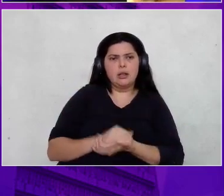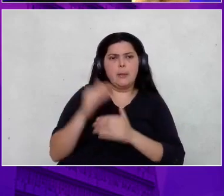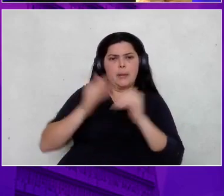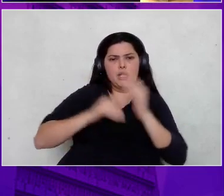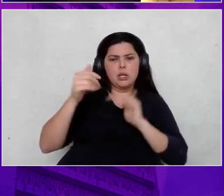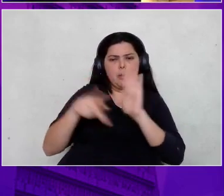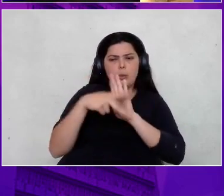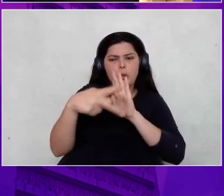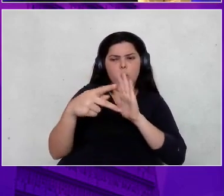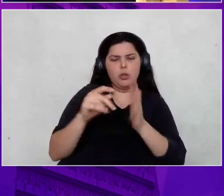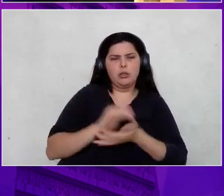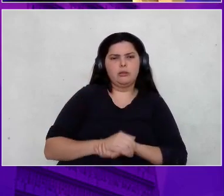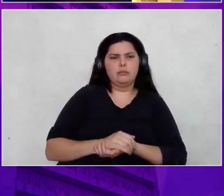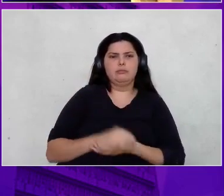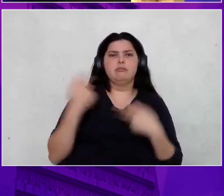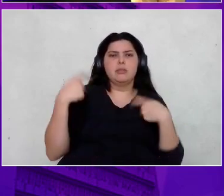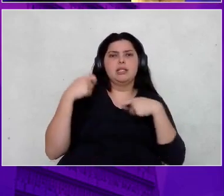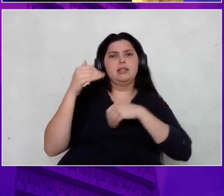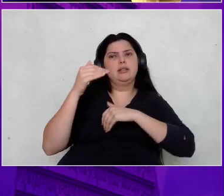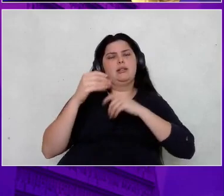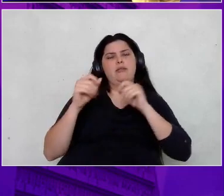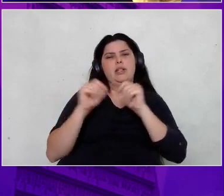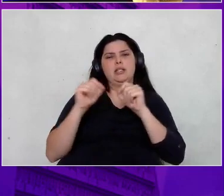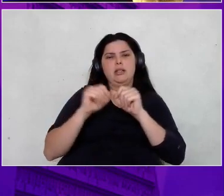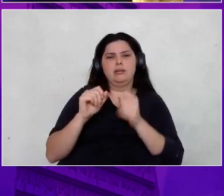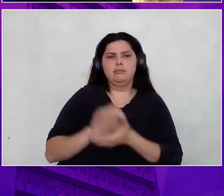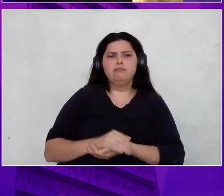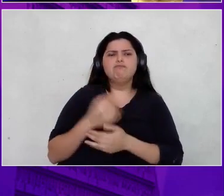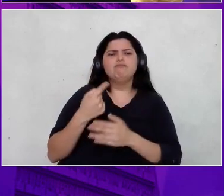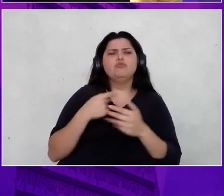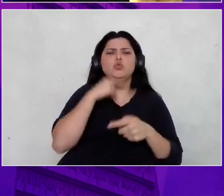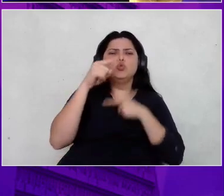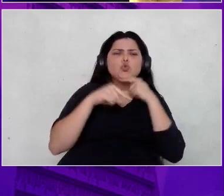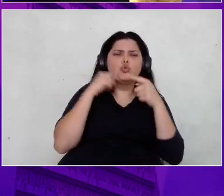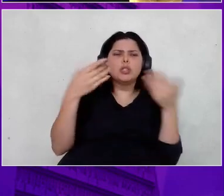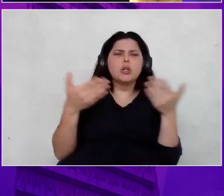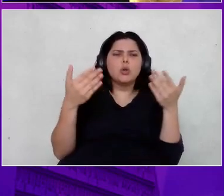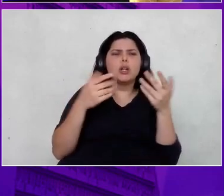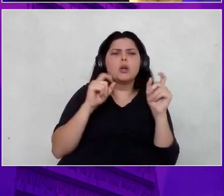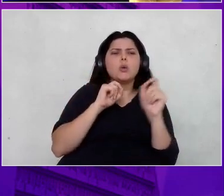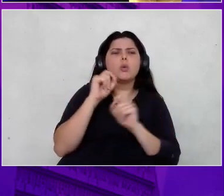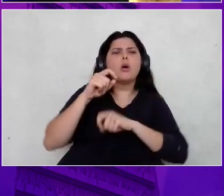E você precisa ter prática também. Só uma pergunta aqui. Qual que é o tempo total?